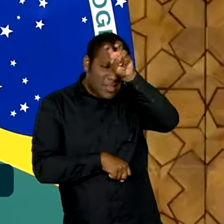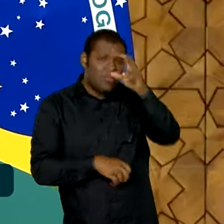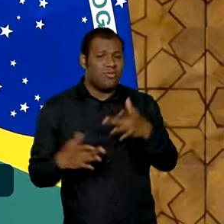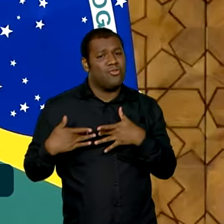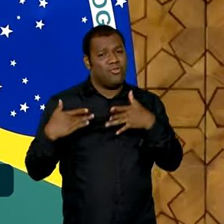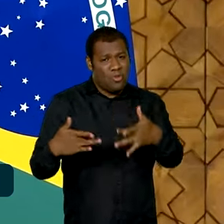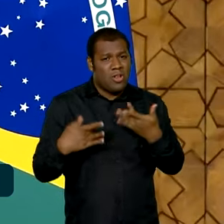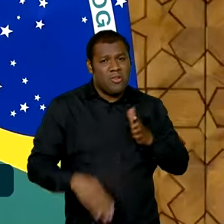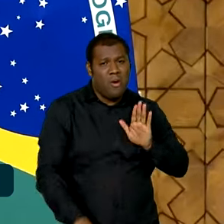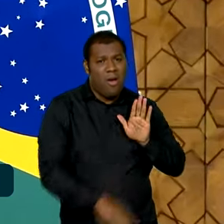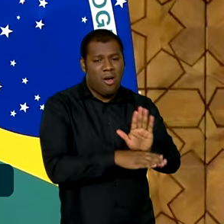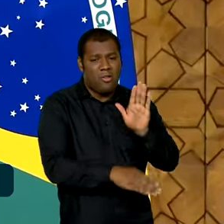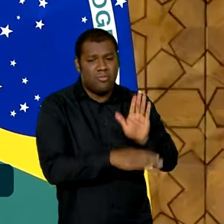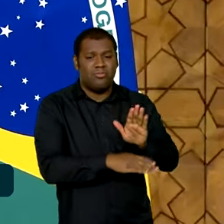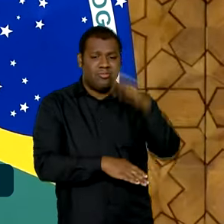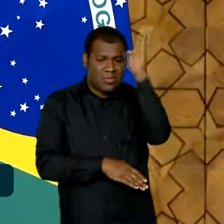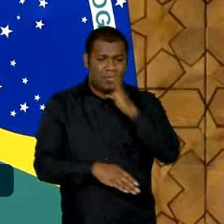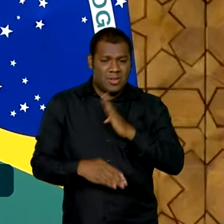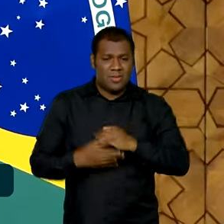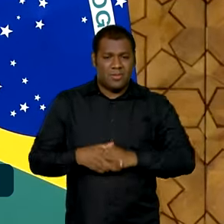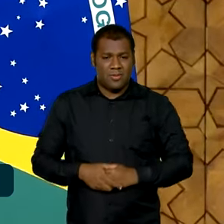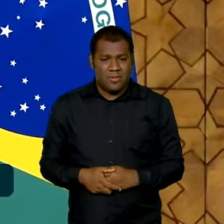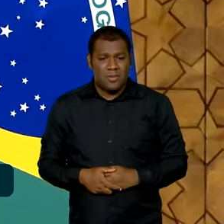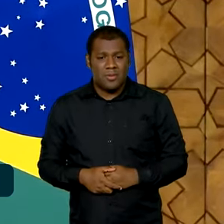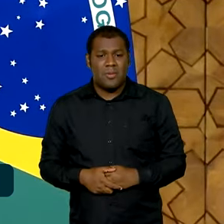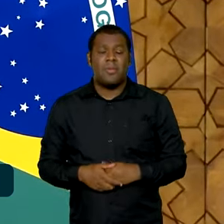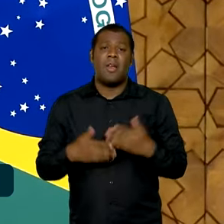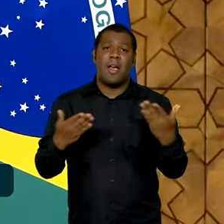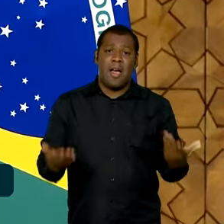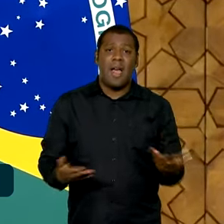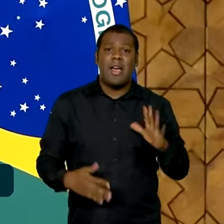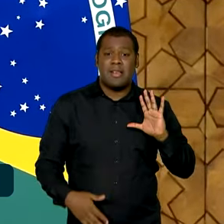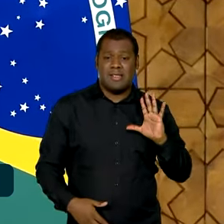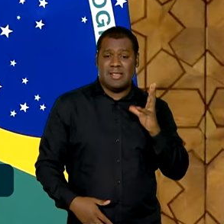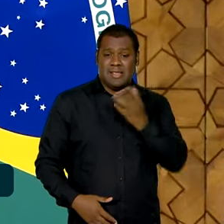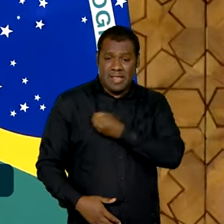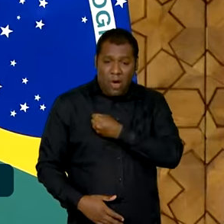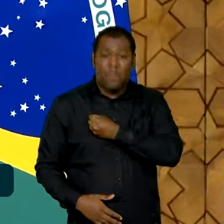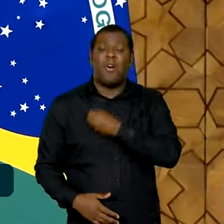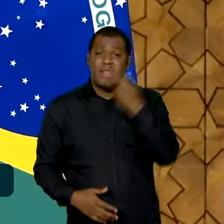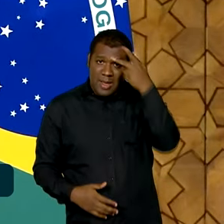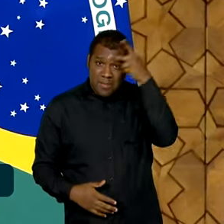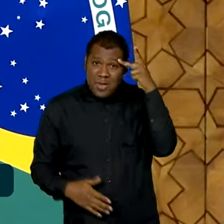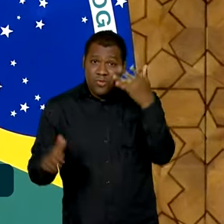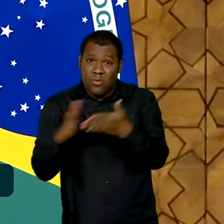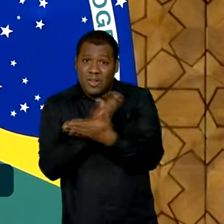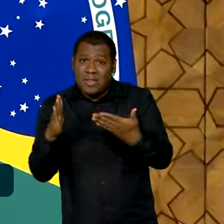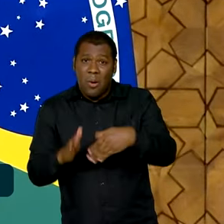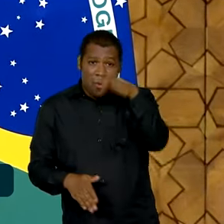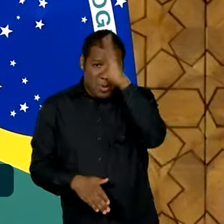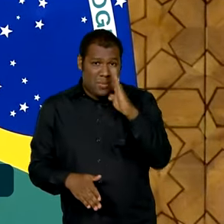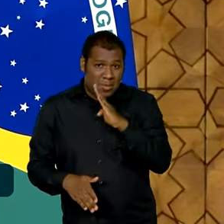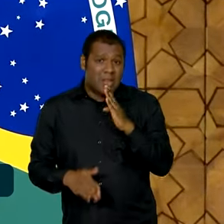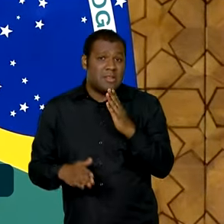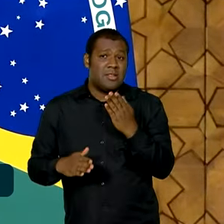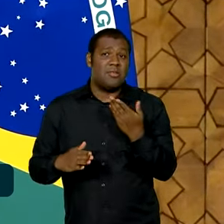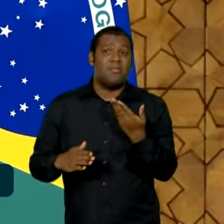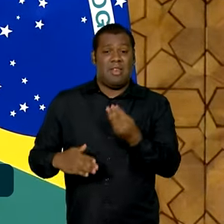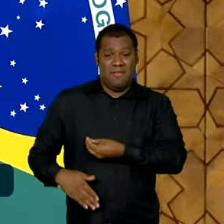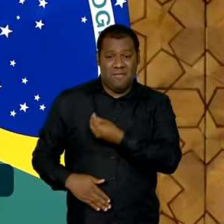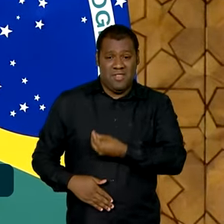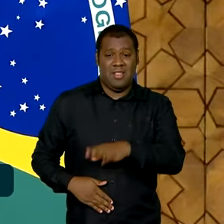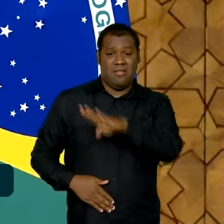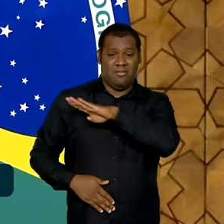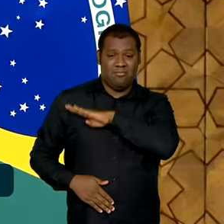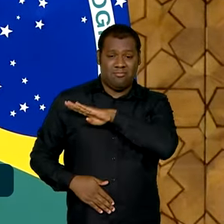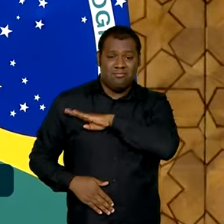ajudar o Brasil para que a gente conseguisse tirar os brasileiros e as brasileiras que estavam na faixa de Gaza.